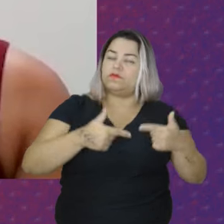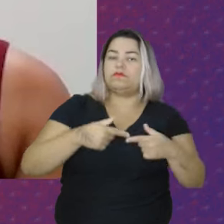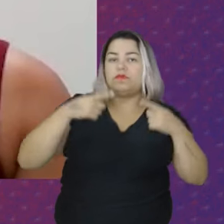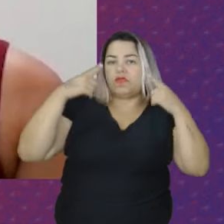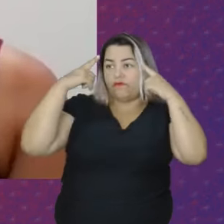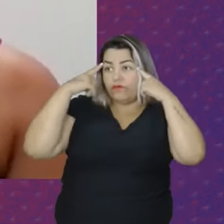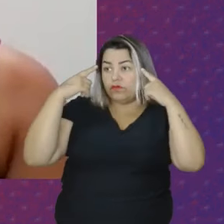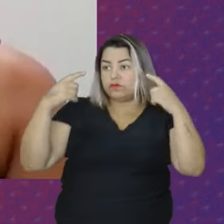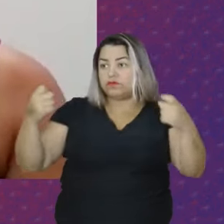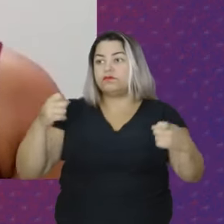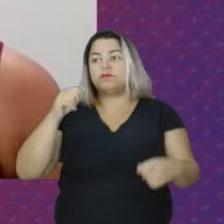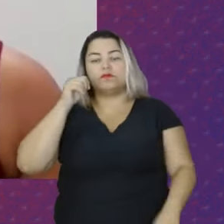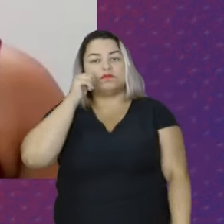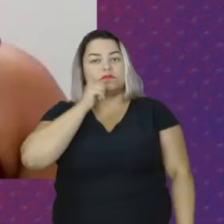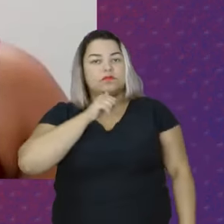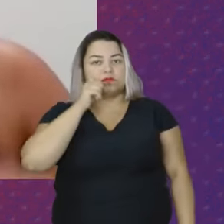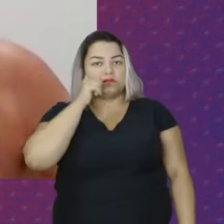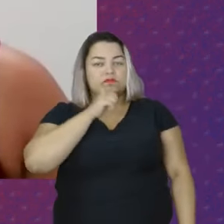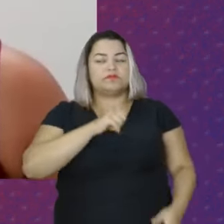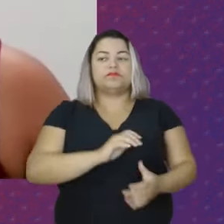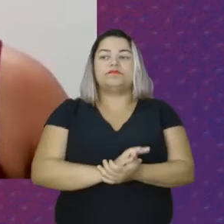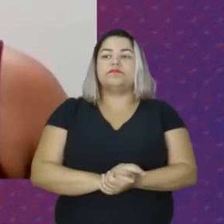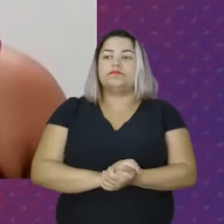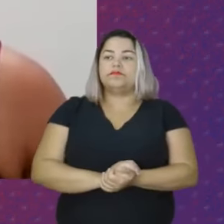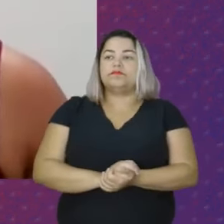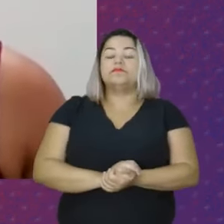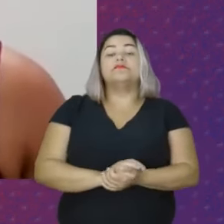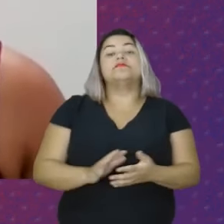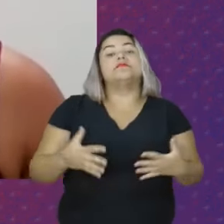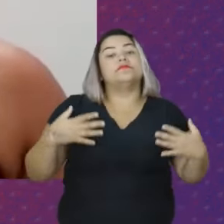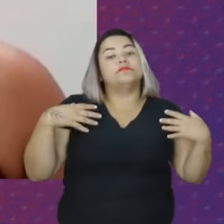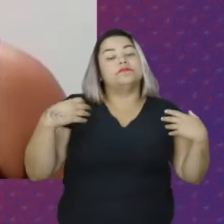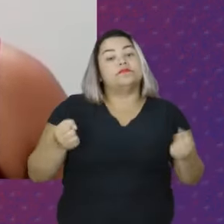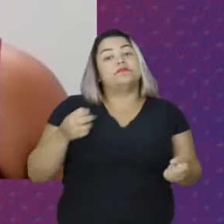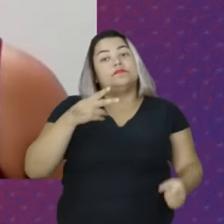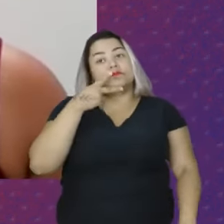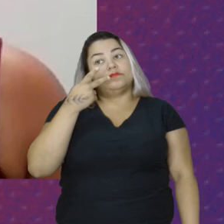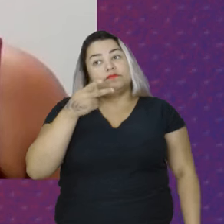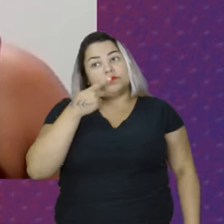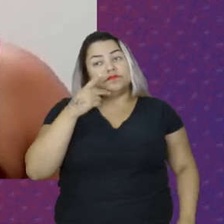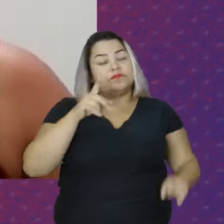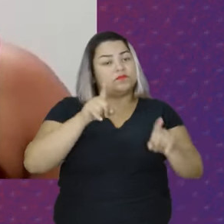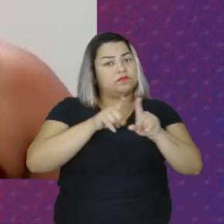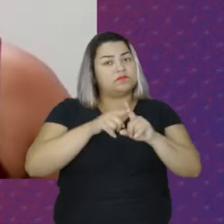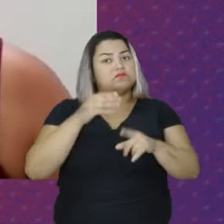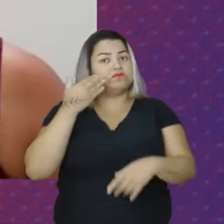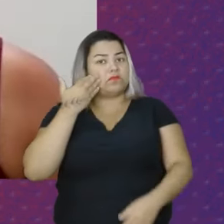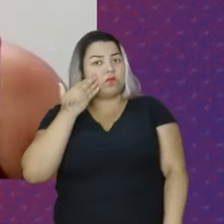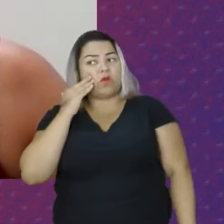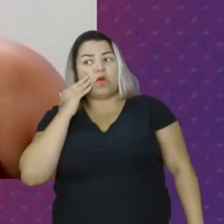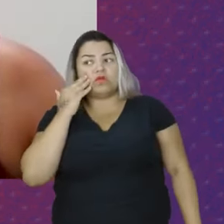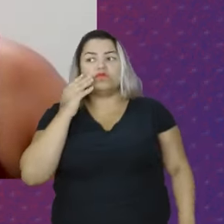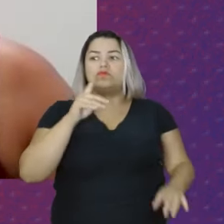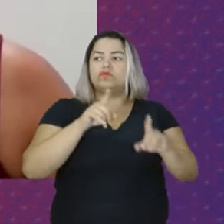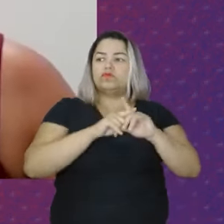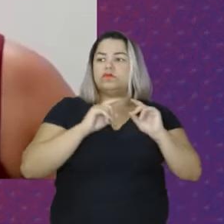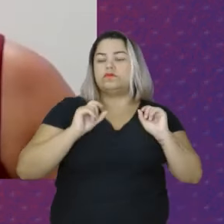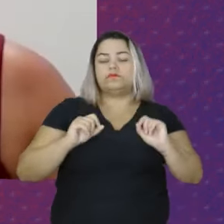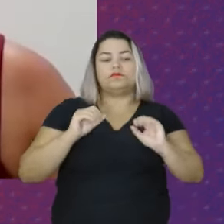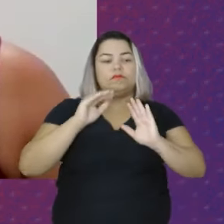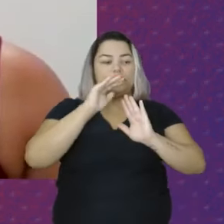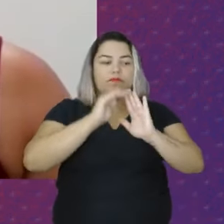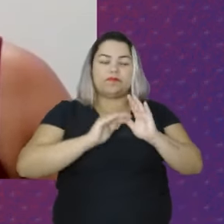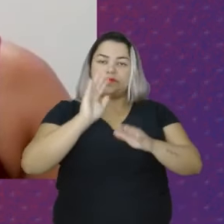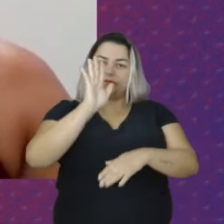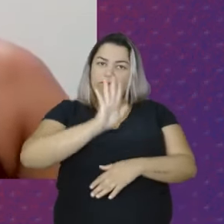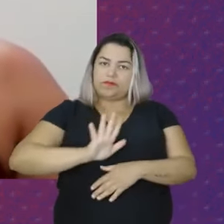violência Para as mulheres Então, vou começar a falar um pouco da concepção do programa O Programa Nacional de